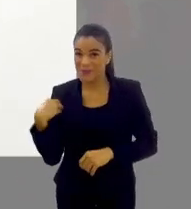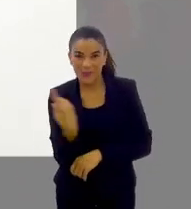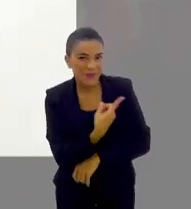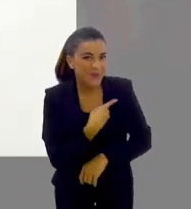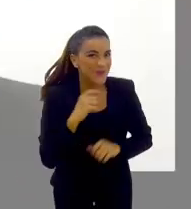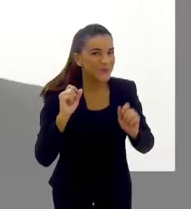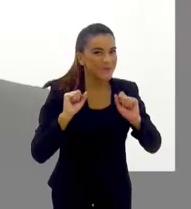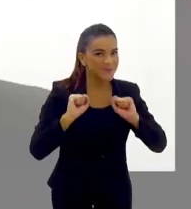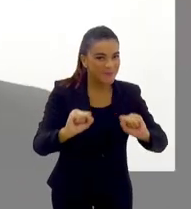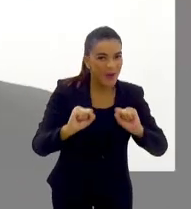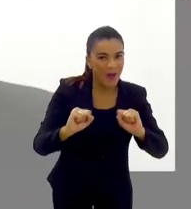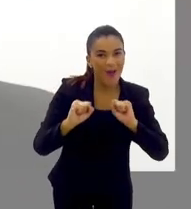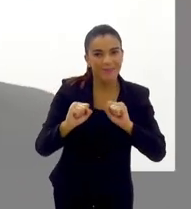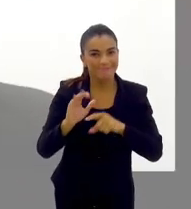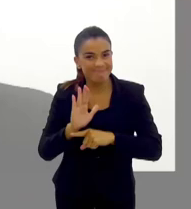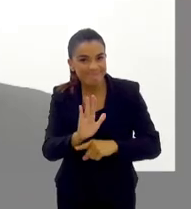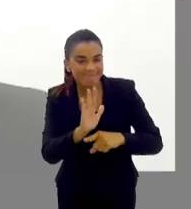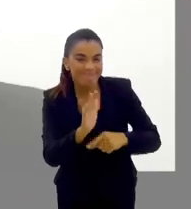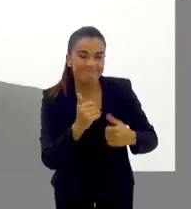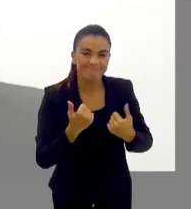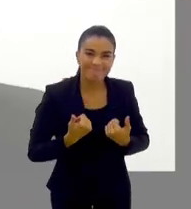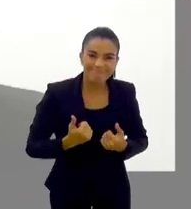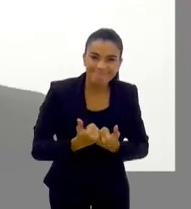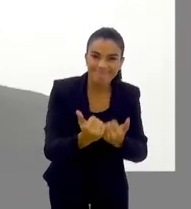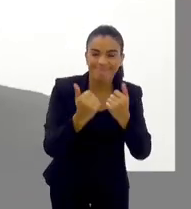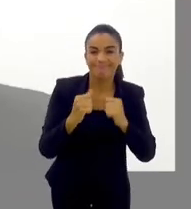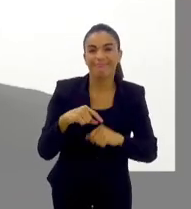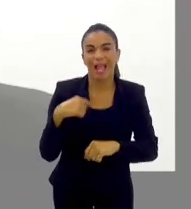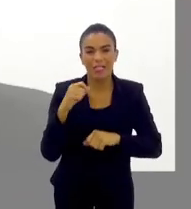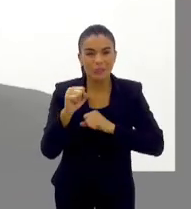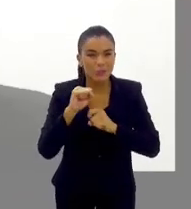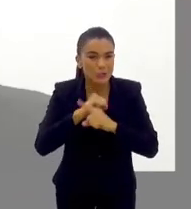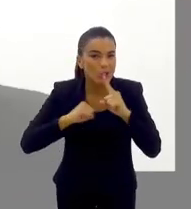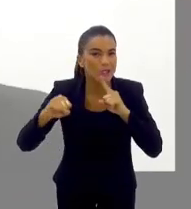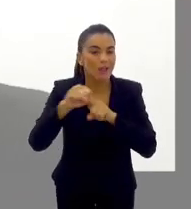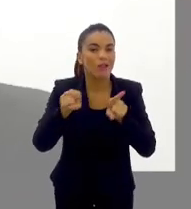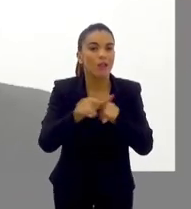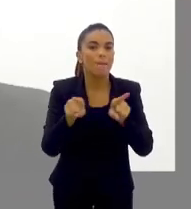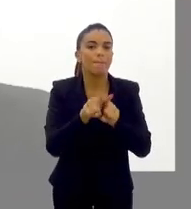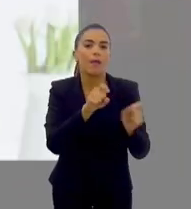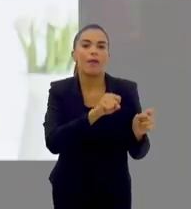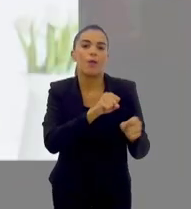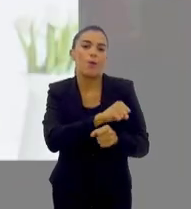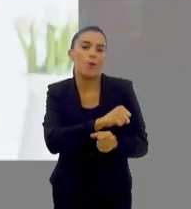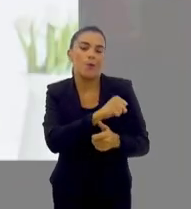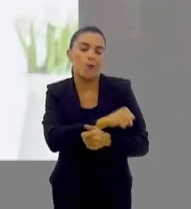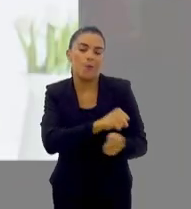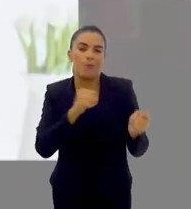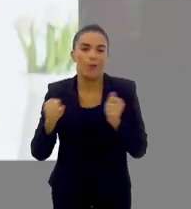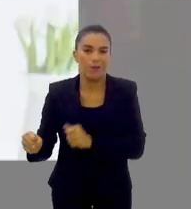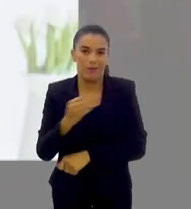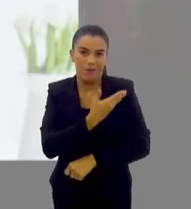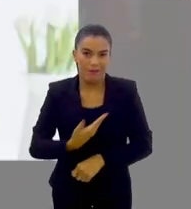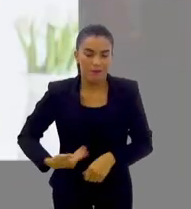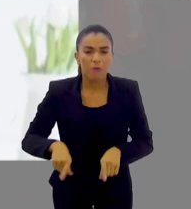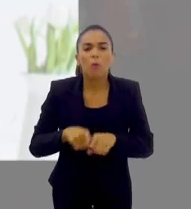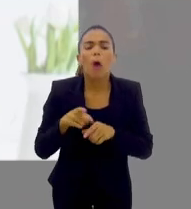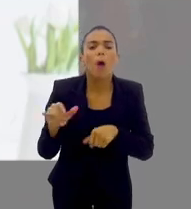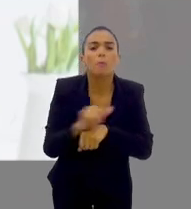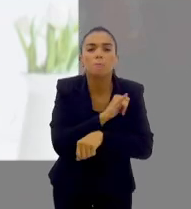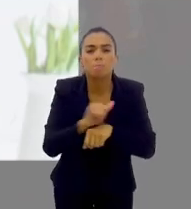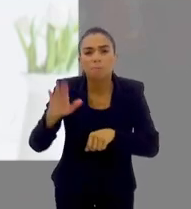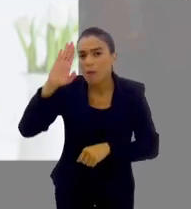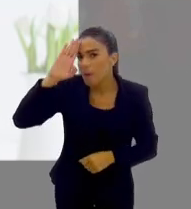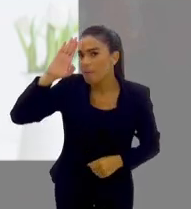É, todo mundo pode participar aí do combate à doença, né, doutor, tanto sociedade, mas acho que também poder público. Na sua opinião, quais são as medidas